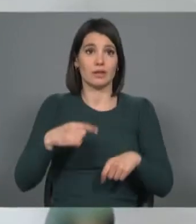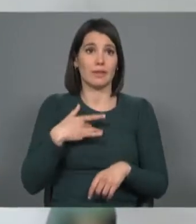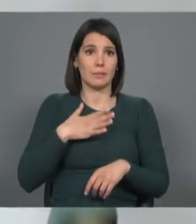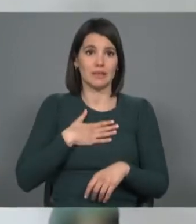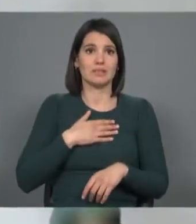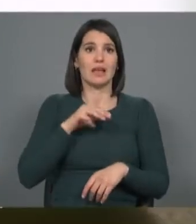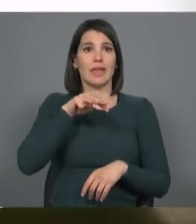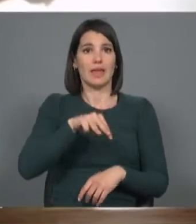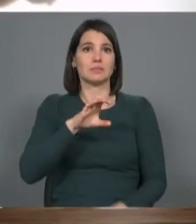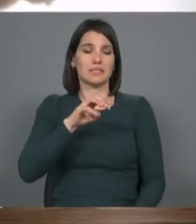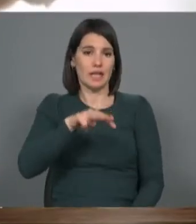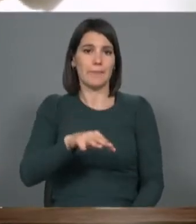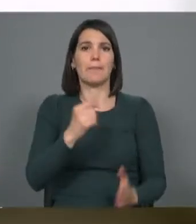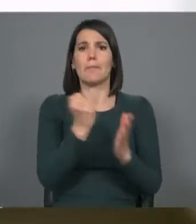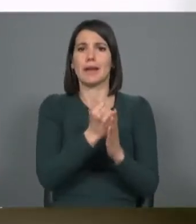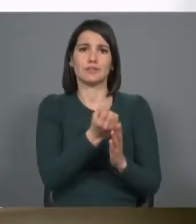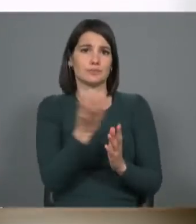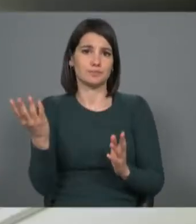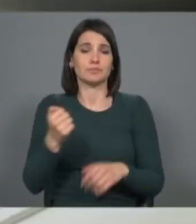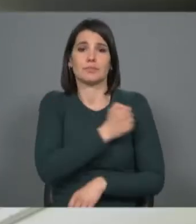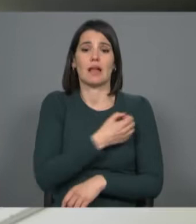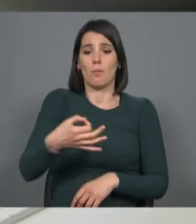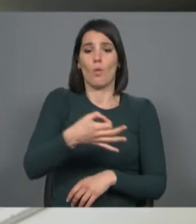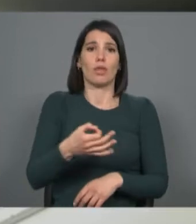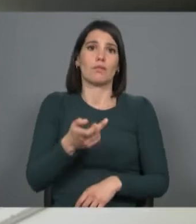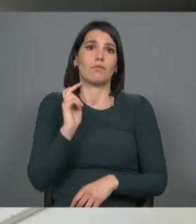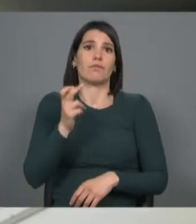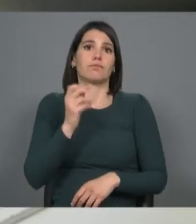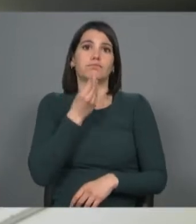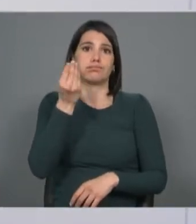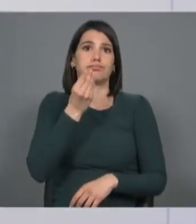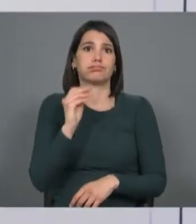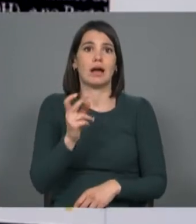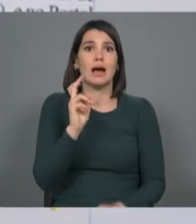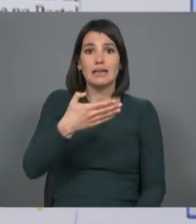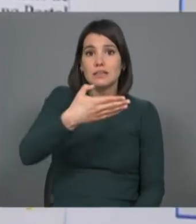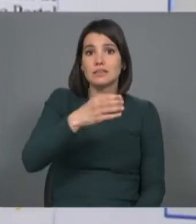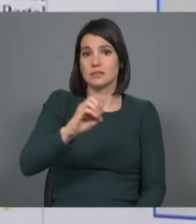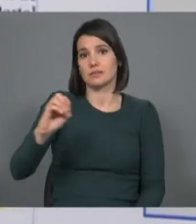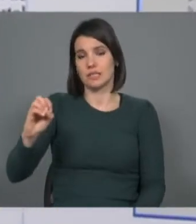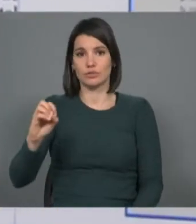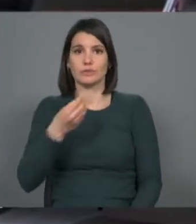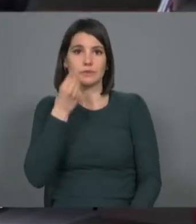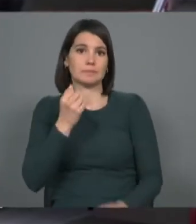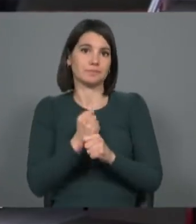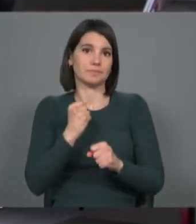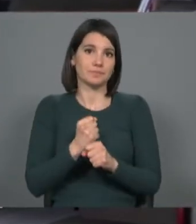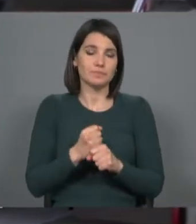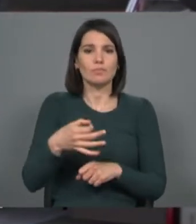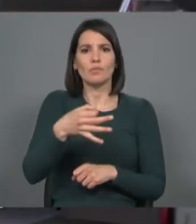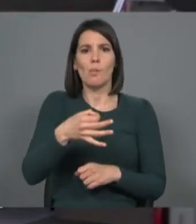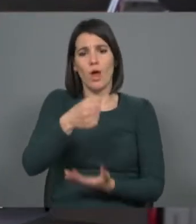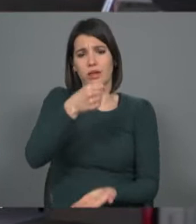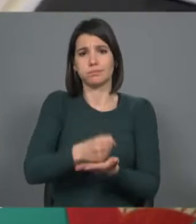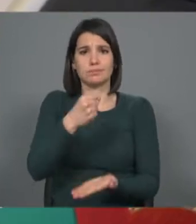marcas centenárias, desde logo a Casa da Moeda, a mais conhecida, que tem mais de 700 anos de história, mais conhecida pela sua atividade de cunhagem de moeda